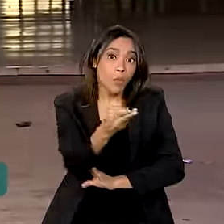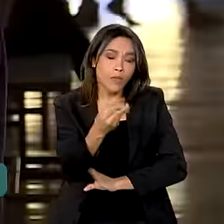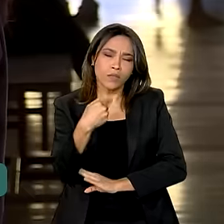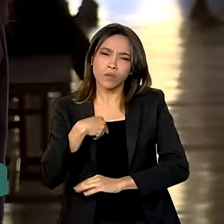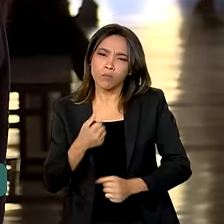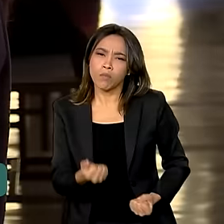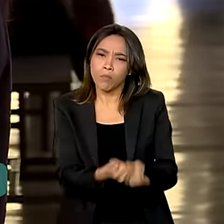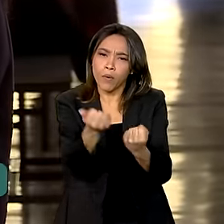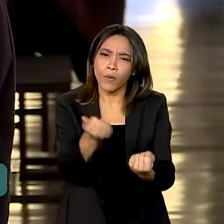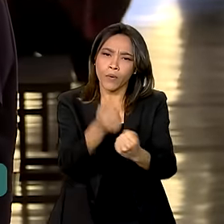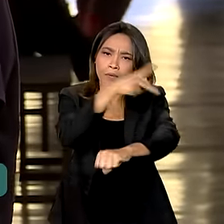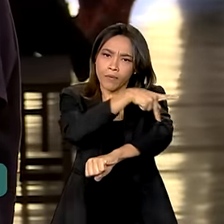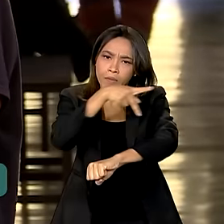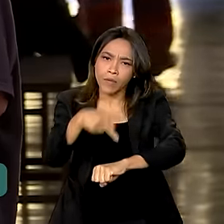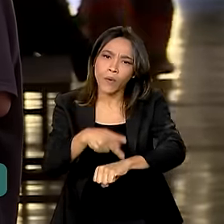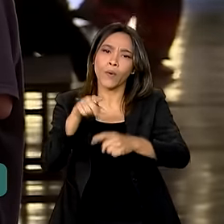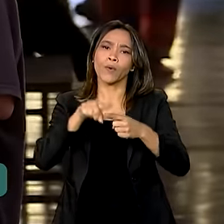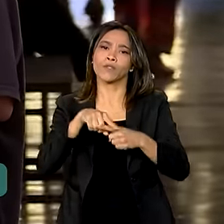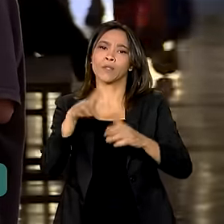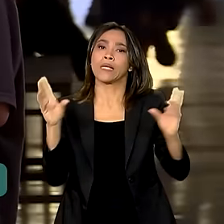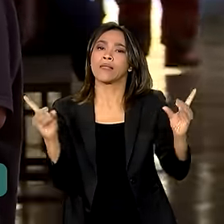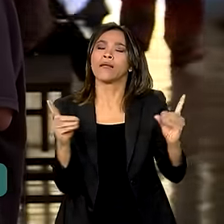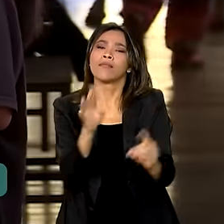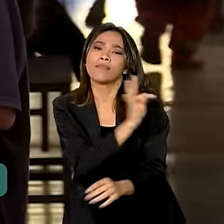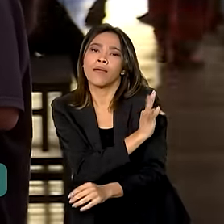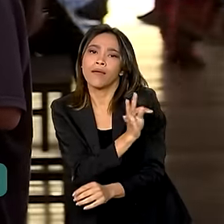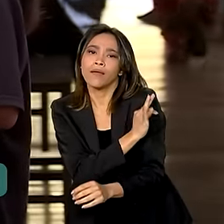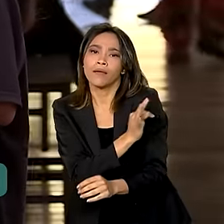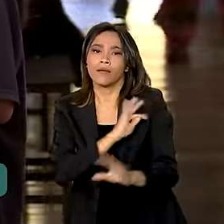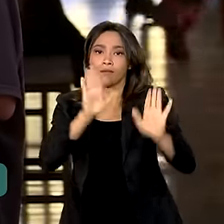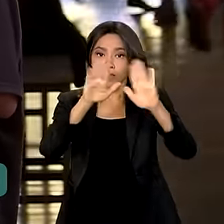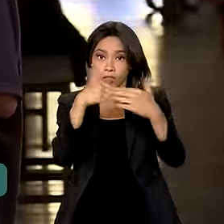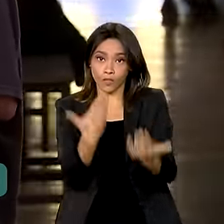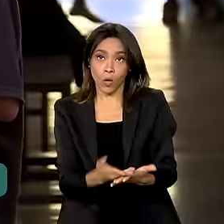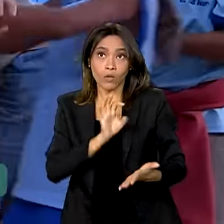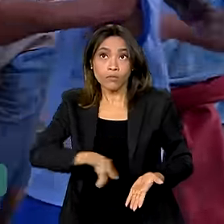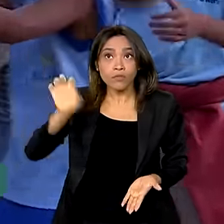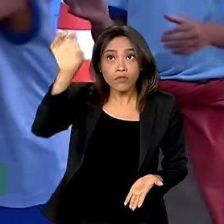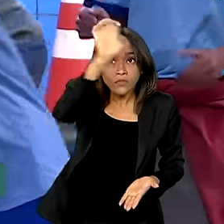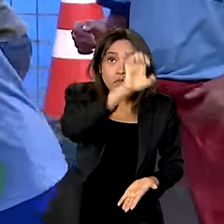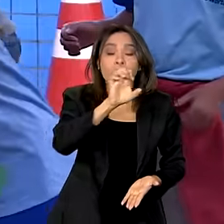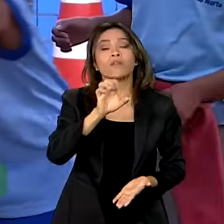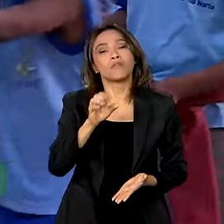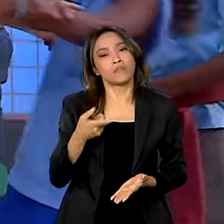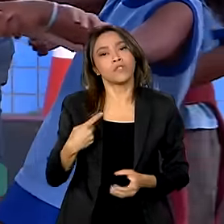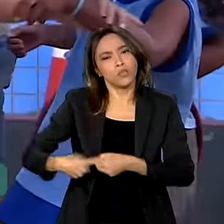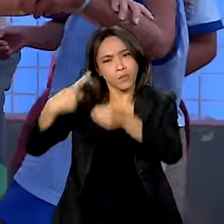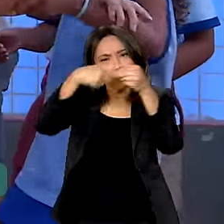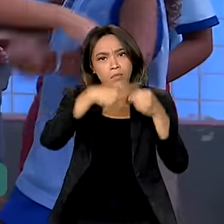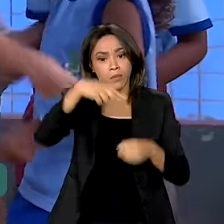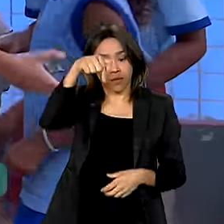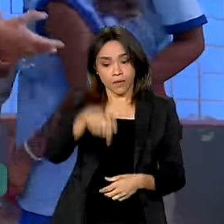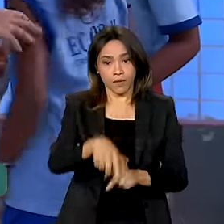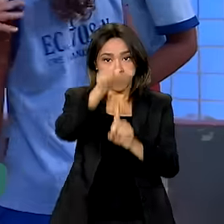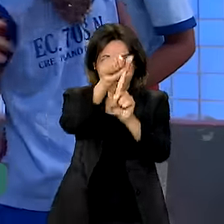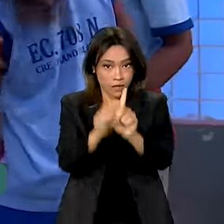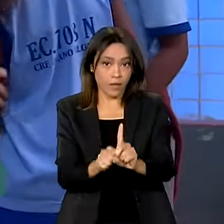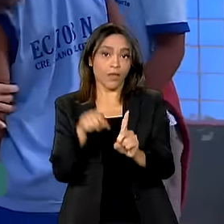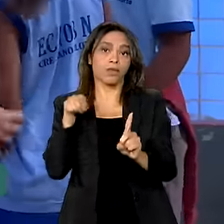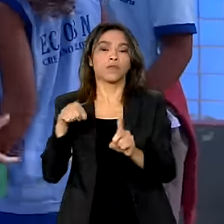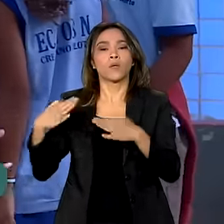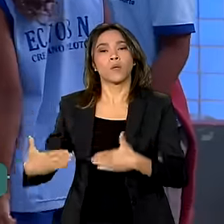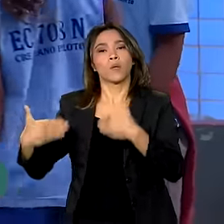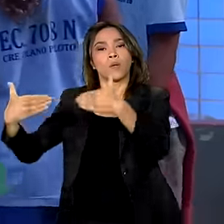-pedagógica aos estados e municípios para a criação de matrículas de tempo integral. Neste mês, o Ministério da Educação